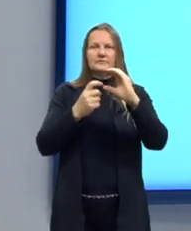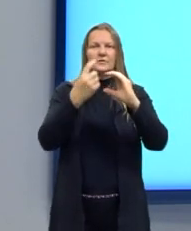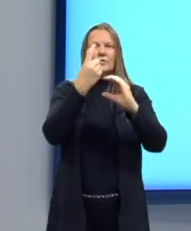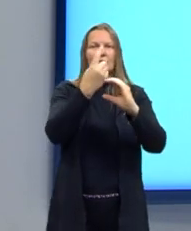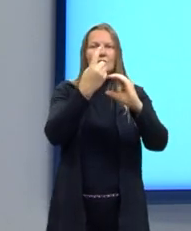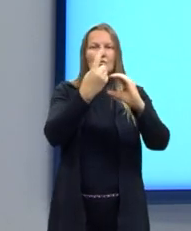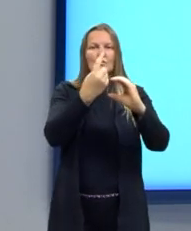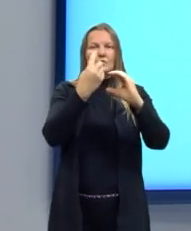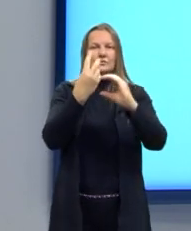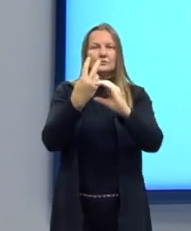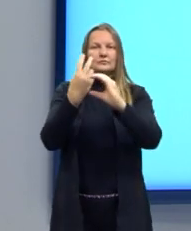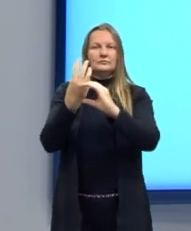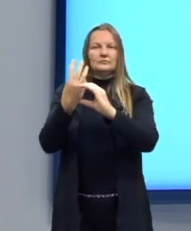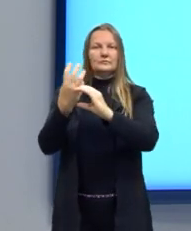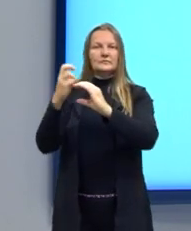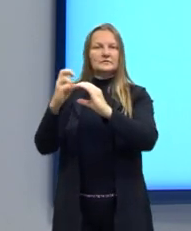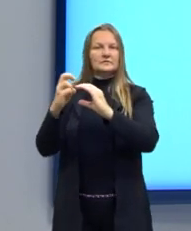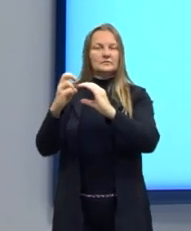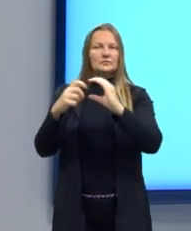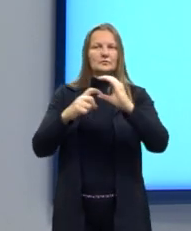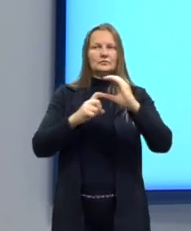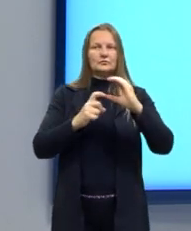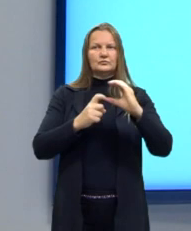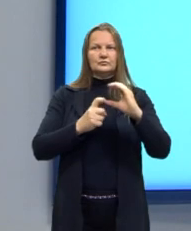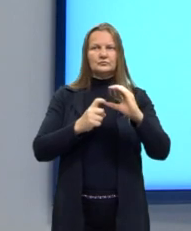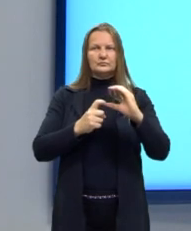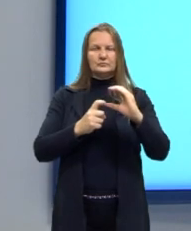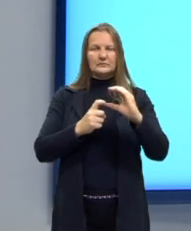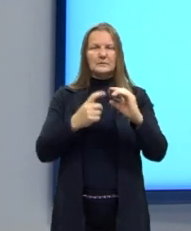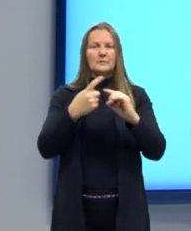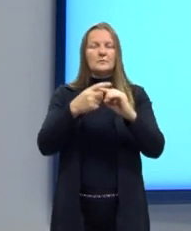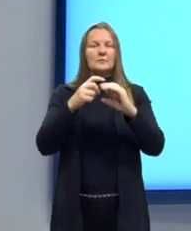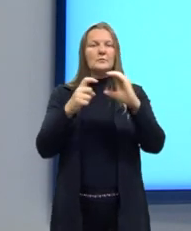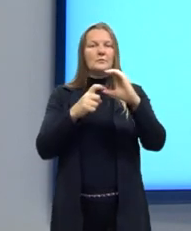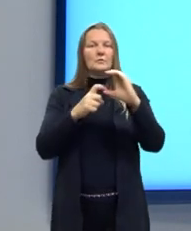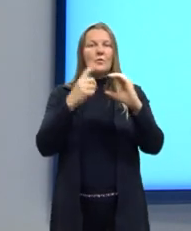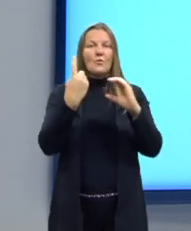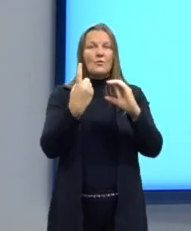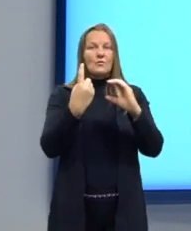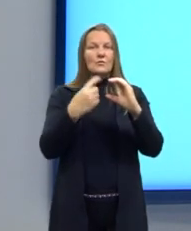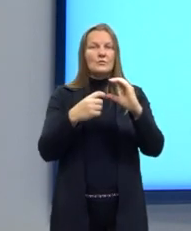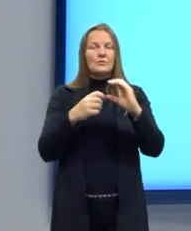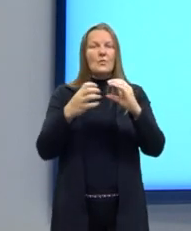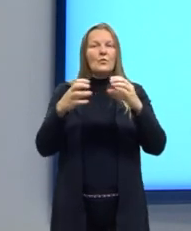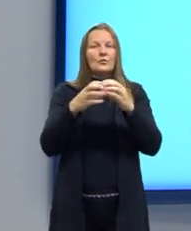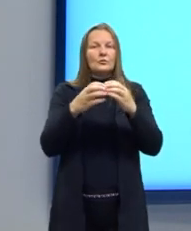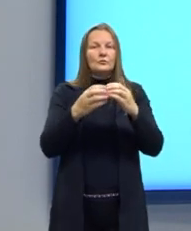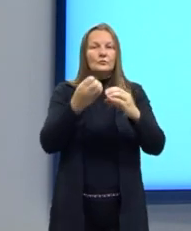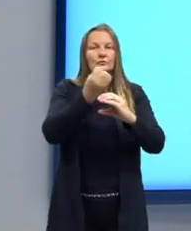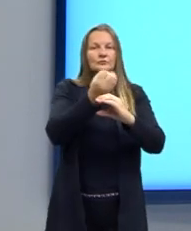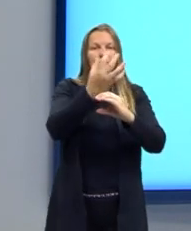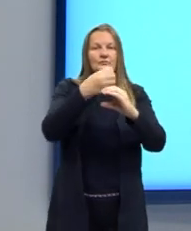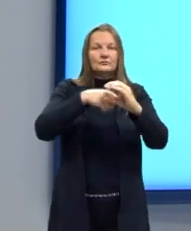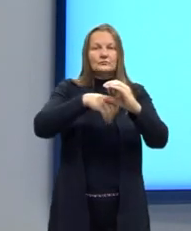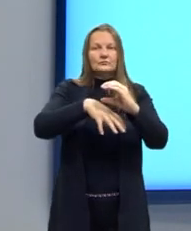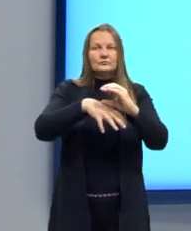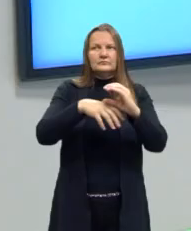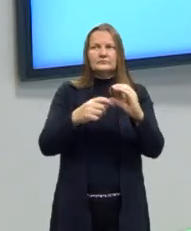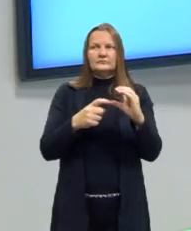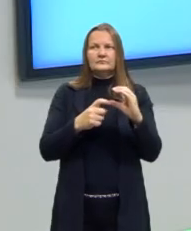quatro, cinco átomos de carbono, onde o carbono 1 é o meu grupo funcional, já que ela é primária, né?